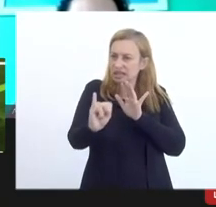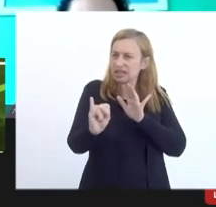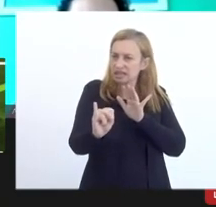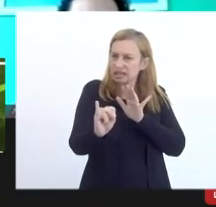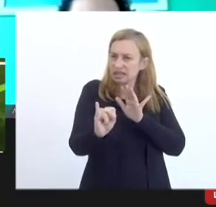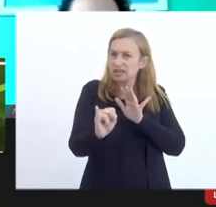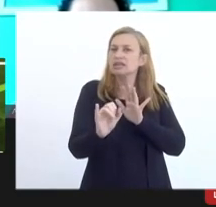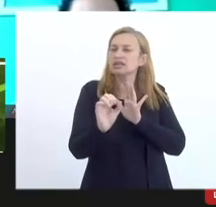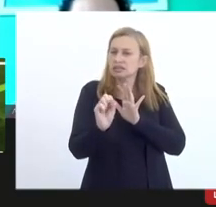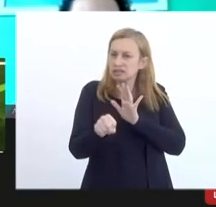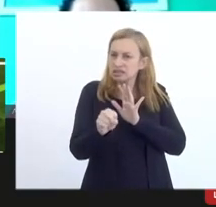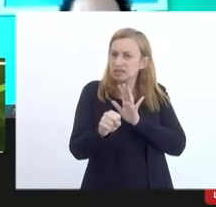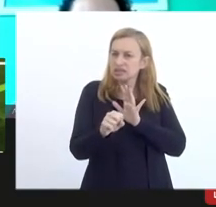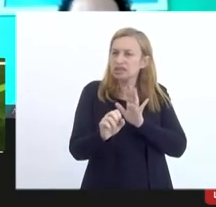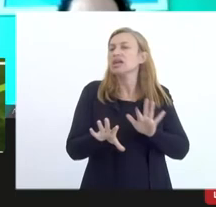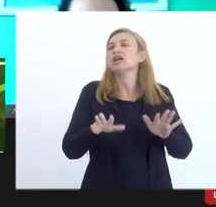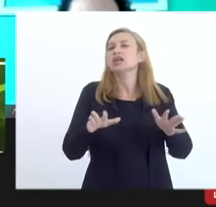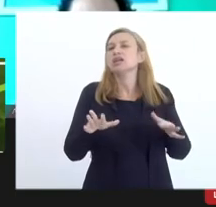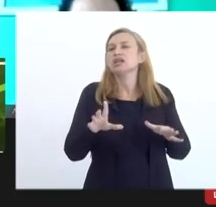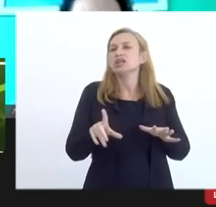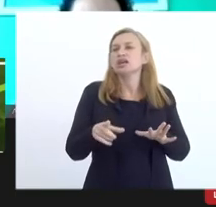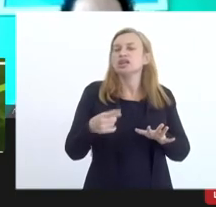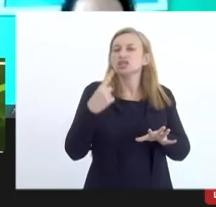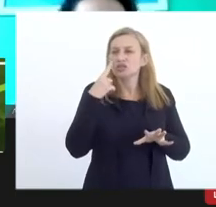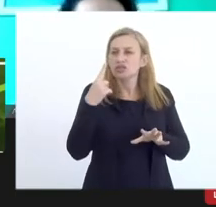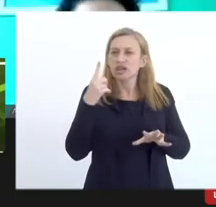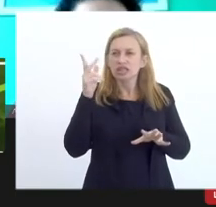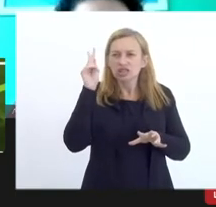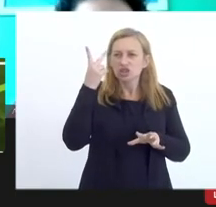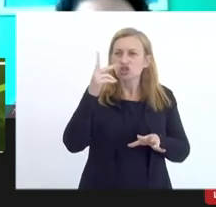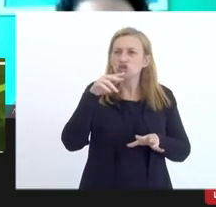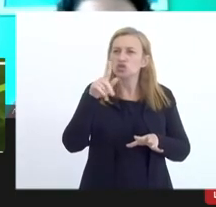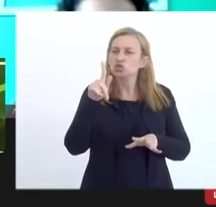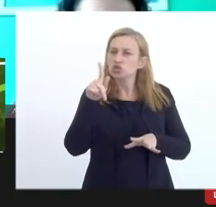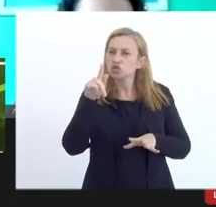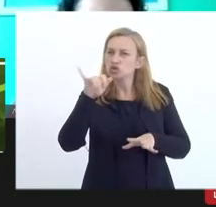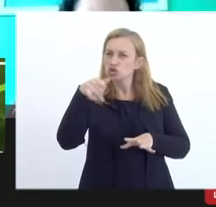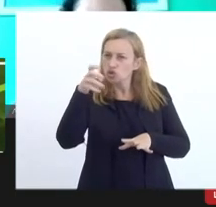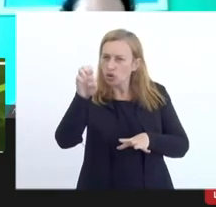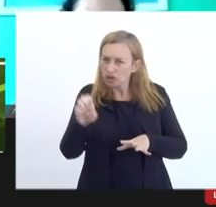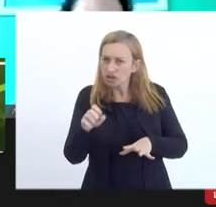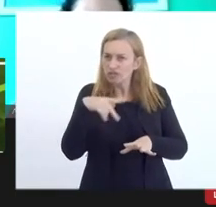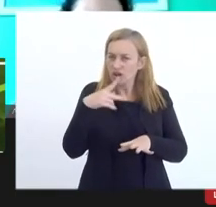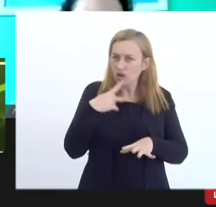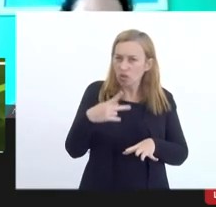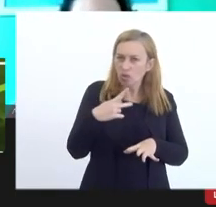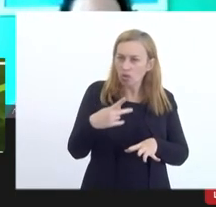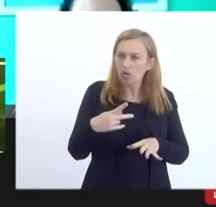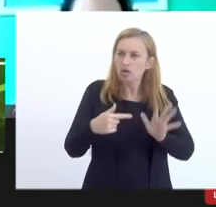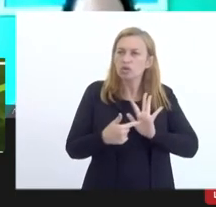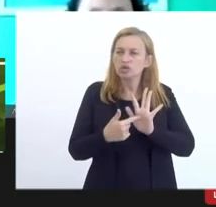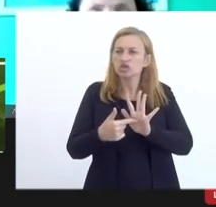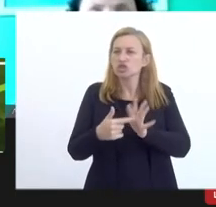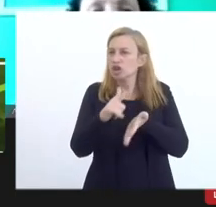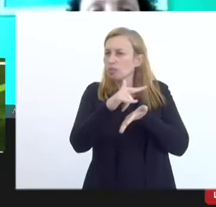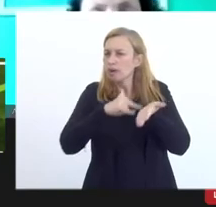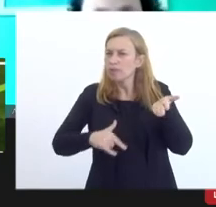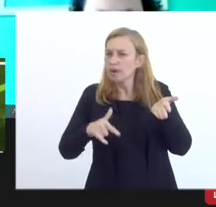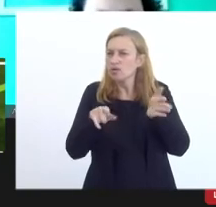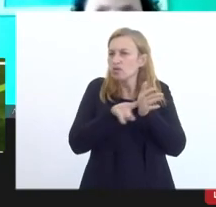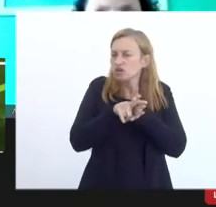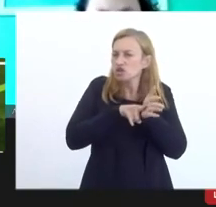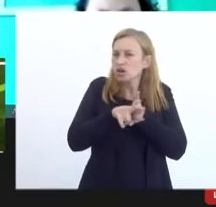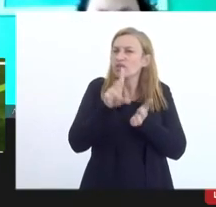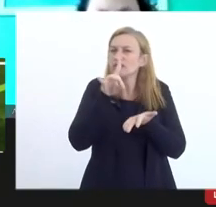termos do Salique e aí a gente já pega essa história que o Jorge Eduardo levantou que ao lançar as notas fiscais que isso na verdade